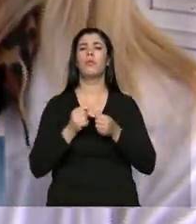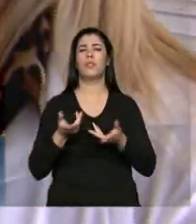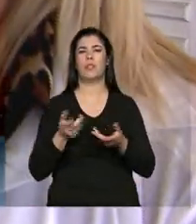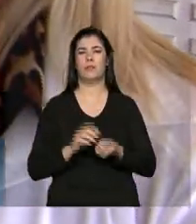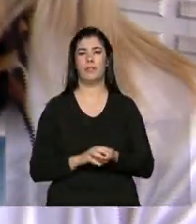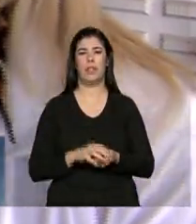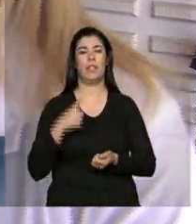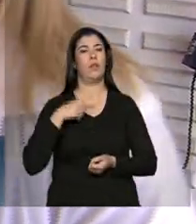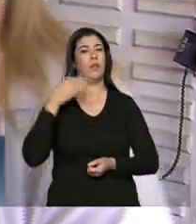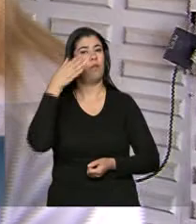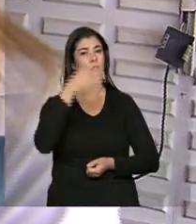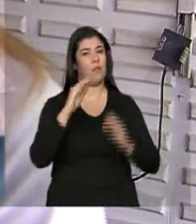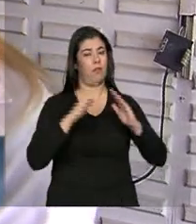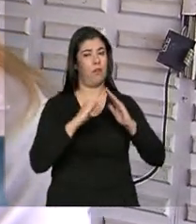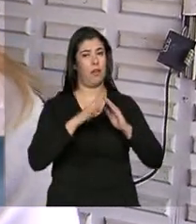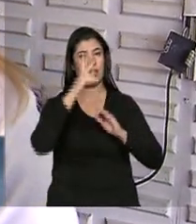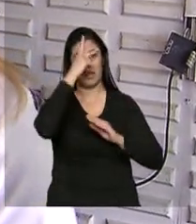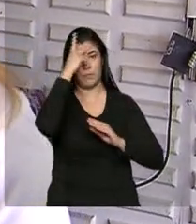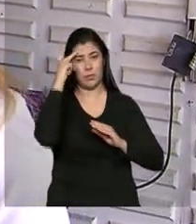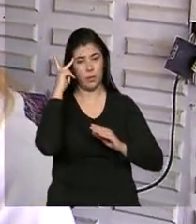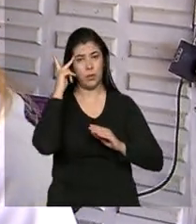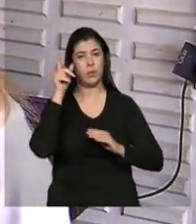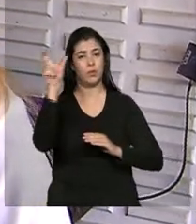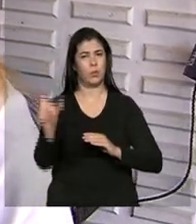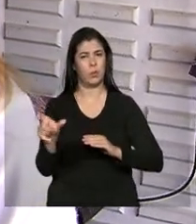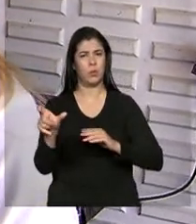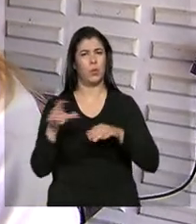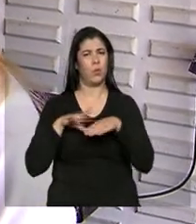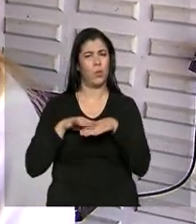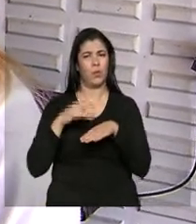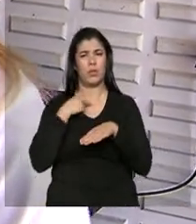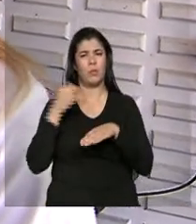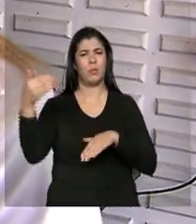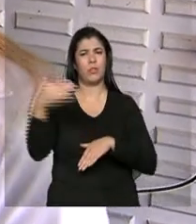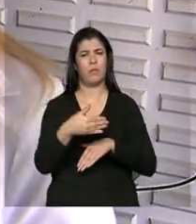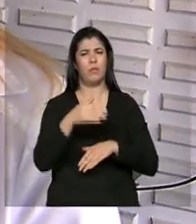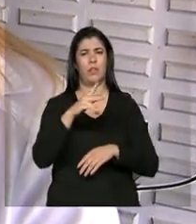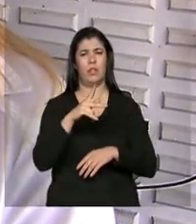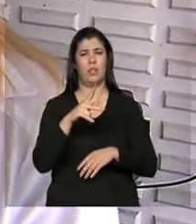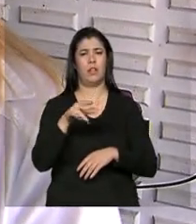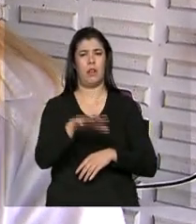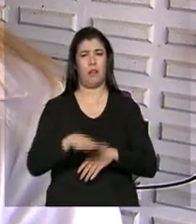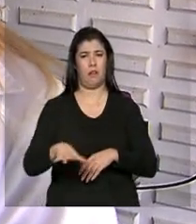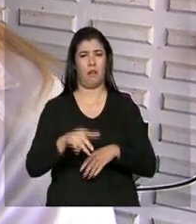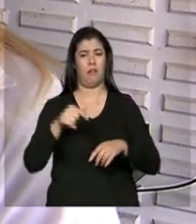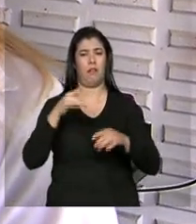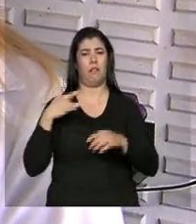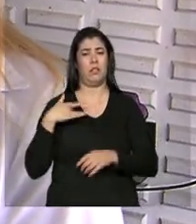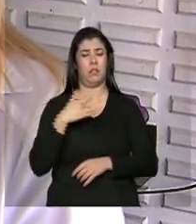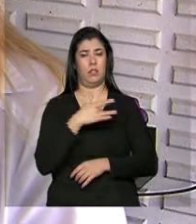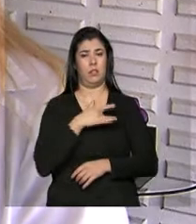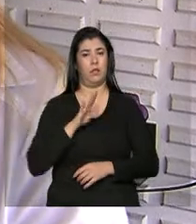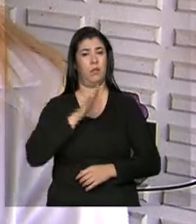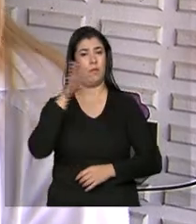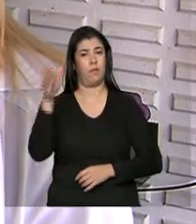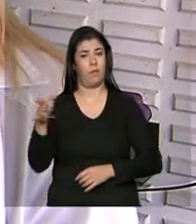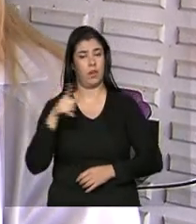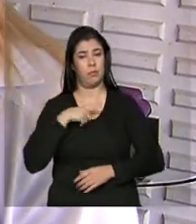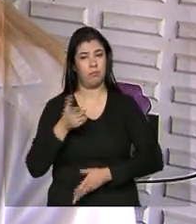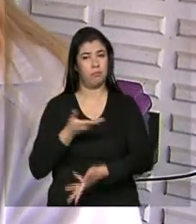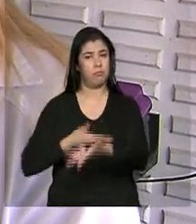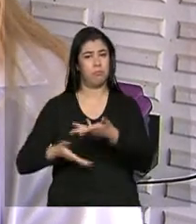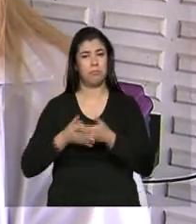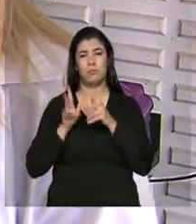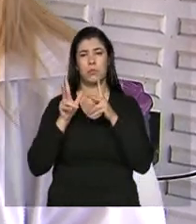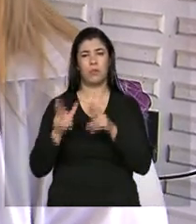casa dos pacientes, ele consiste em isso mesmo. O paciente que não pode vir no posto de saúde, nós vamos estar lá. Fazemos tudo um atendimento como